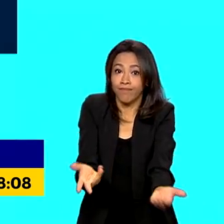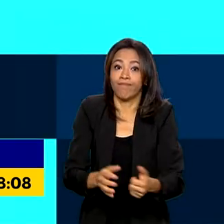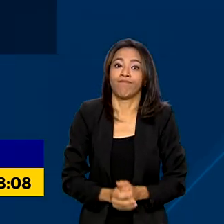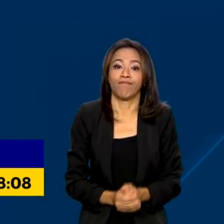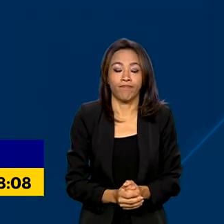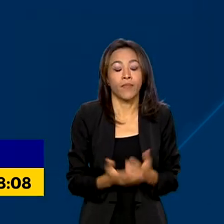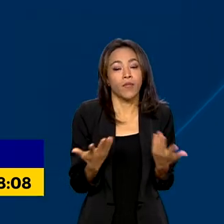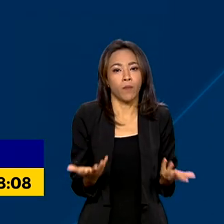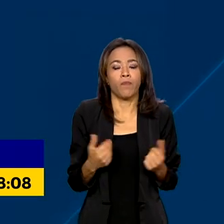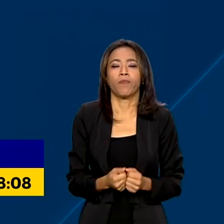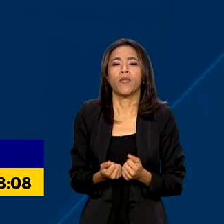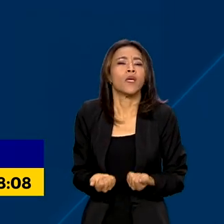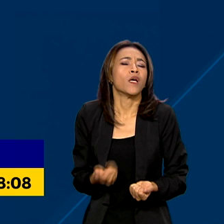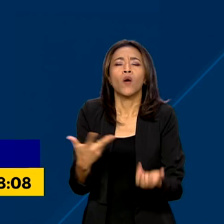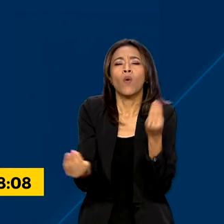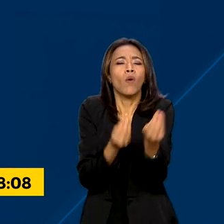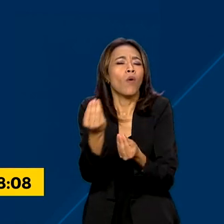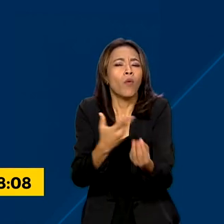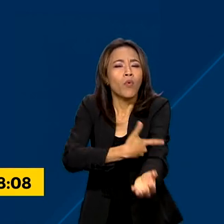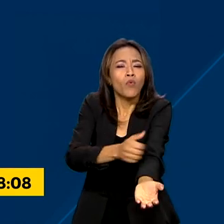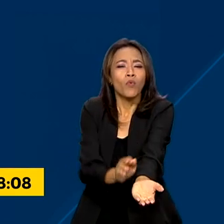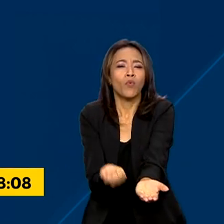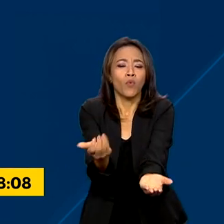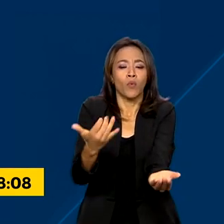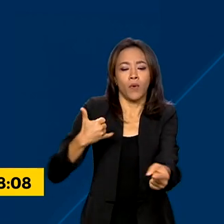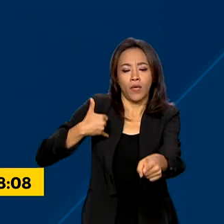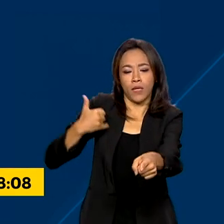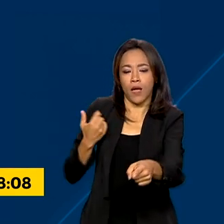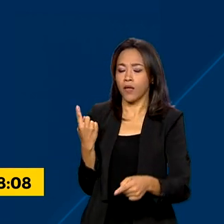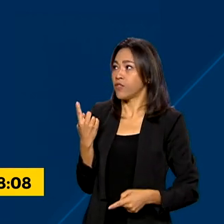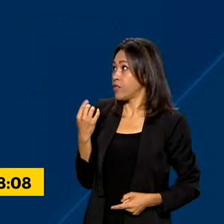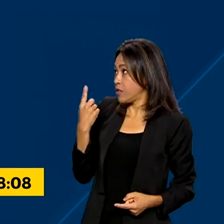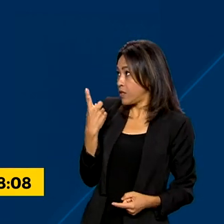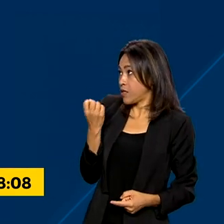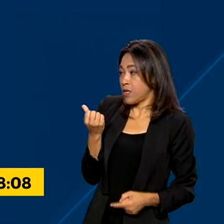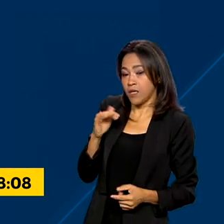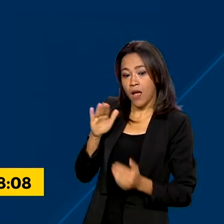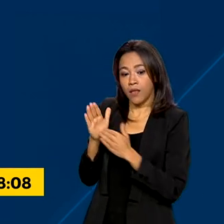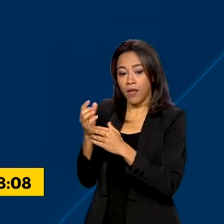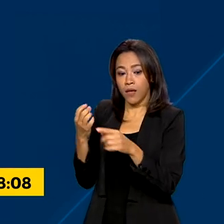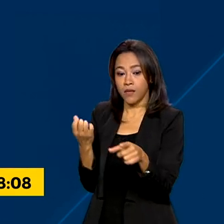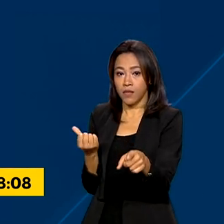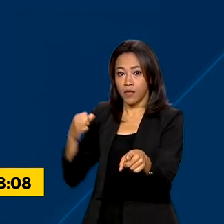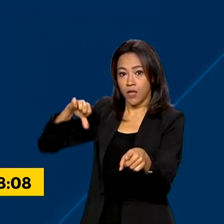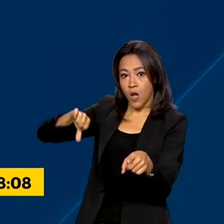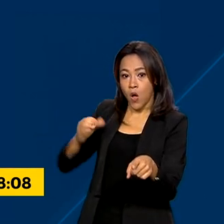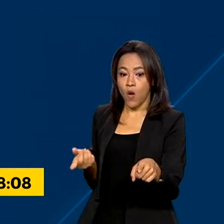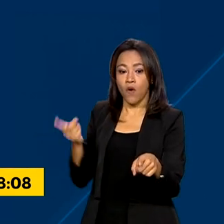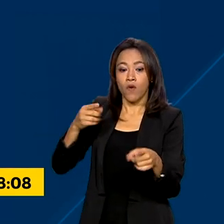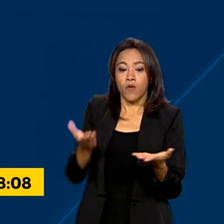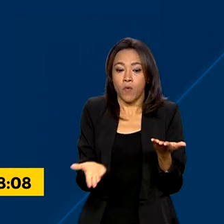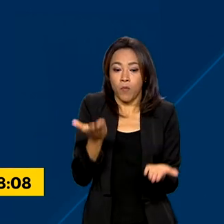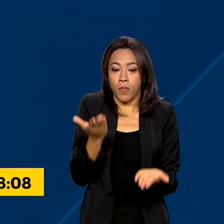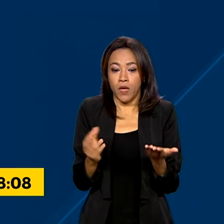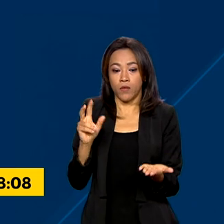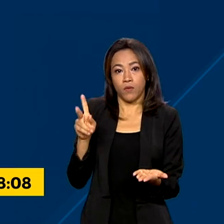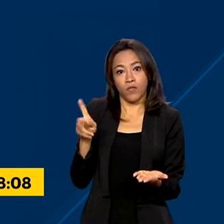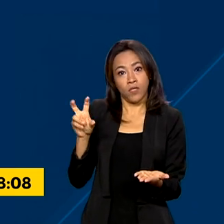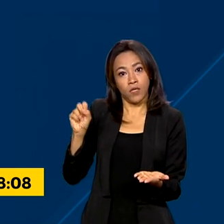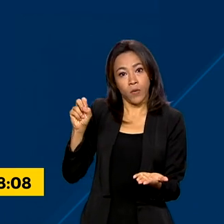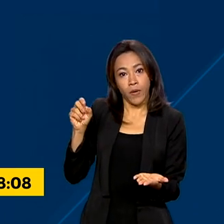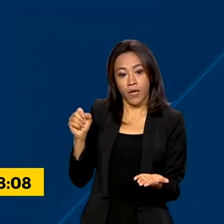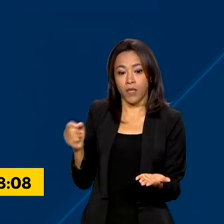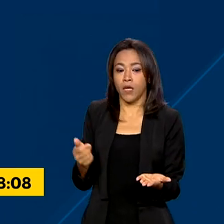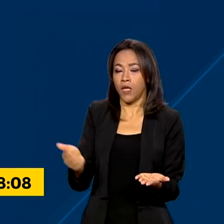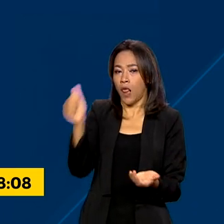Para doar, a pessoa precisa ter entre 16 e 69 anos, pesar mais de 50 quilos e não ter